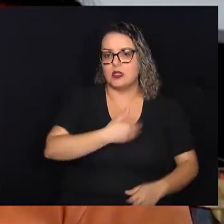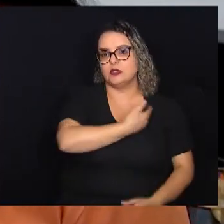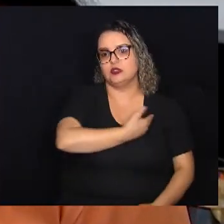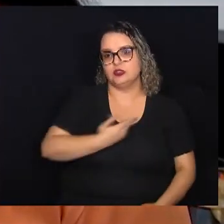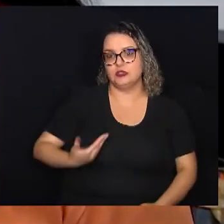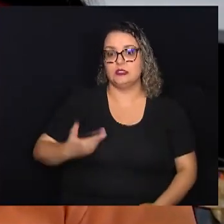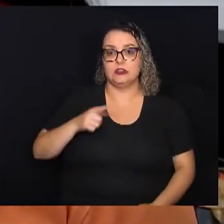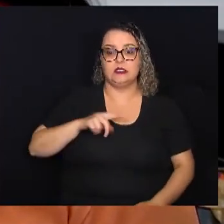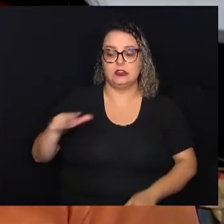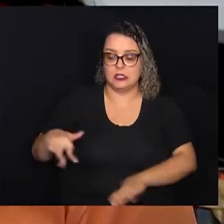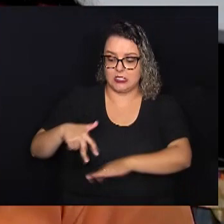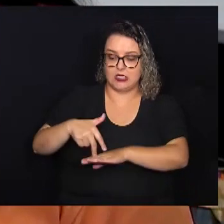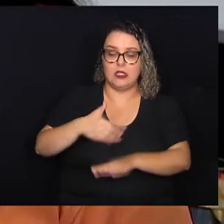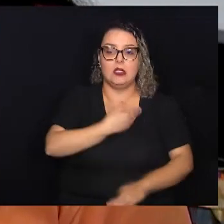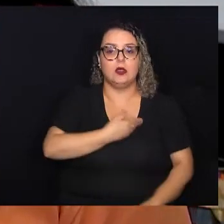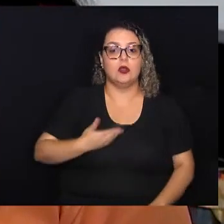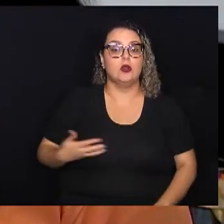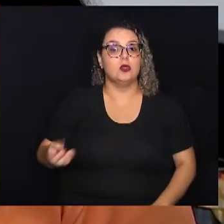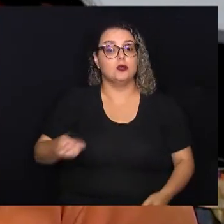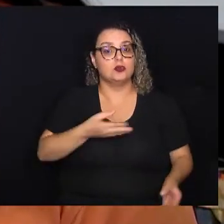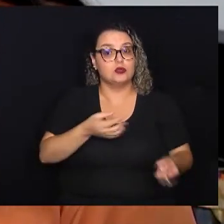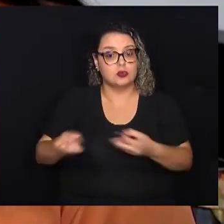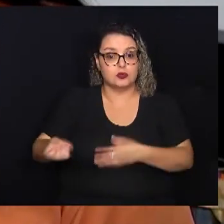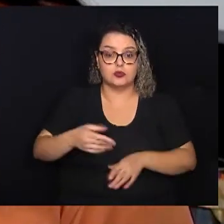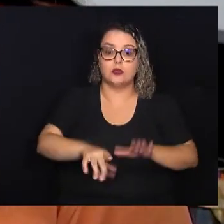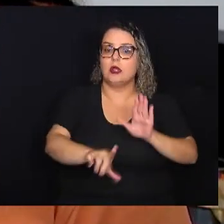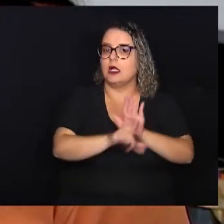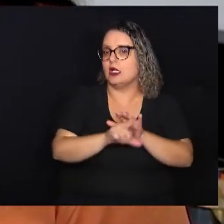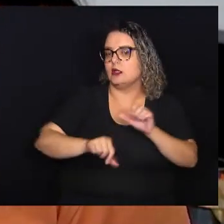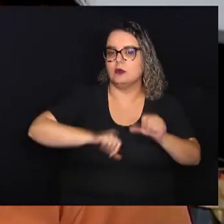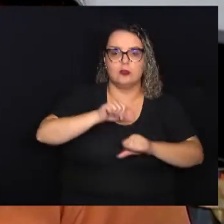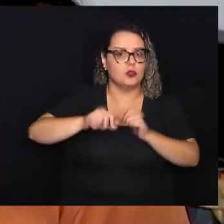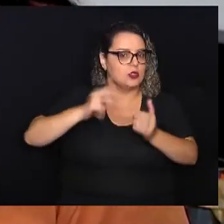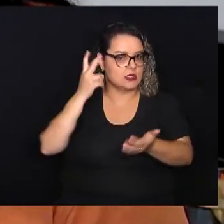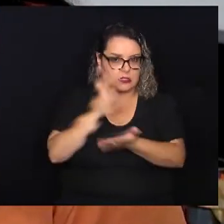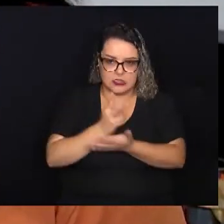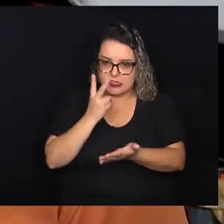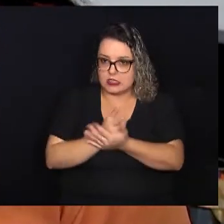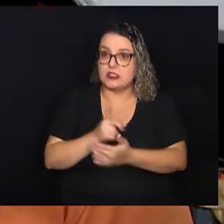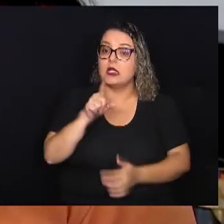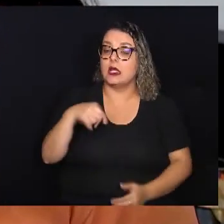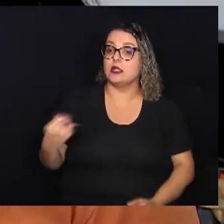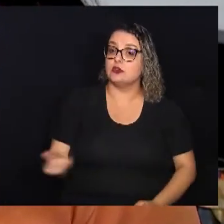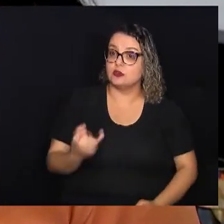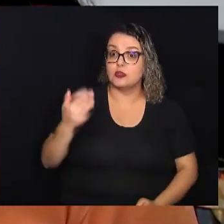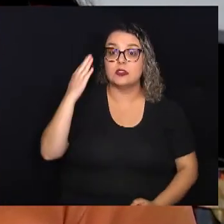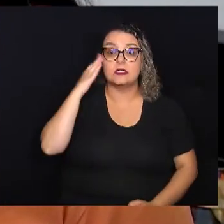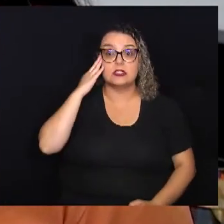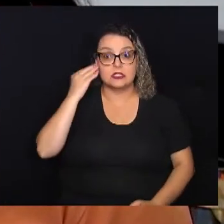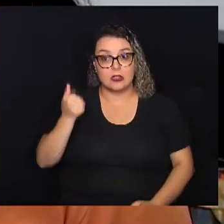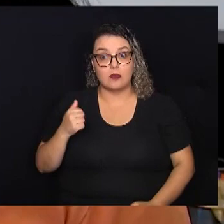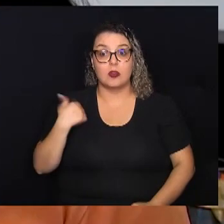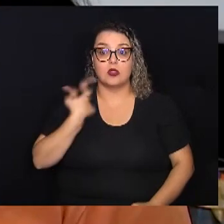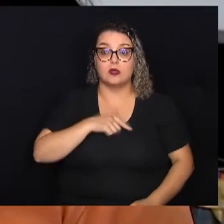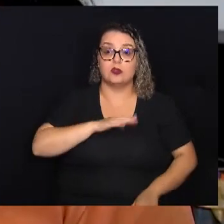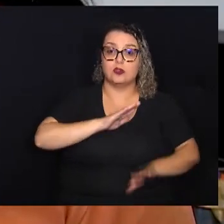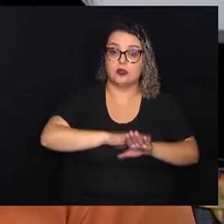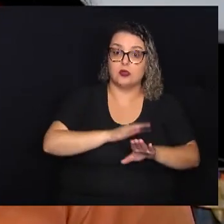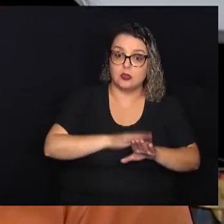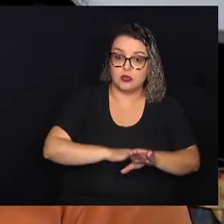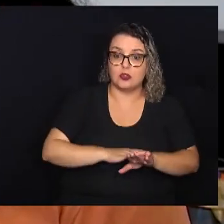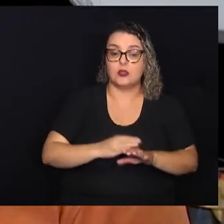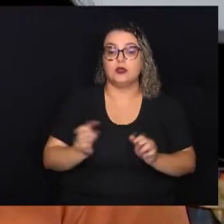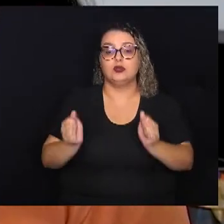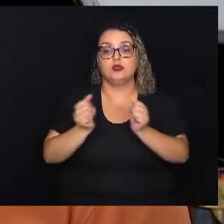servidores sempre atualizados, a legislação muda constantemente, isso é de extrema importância. A gente atua também na atividade com os